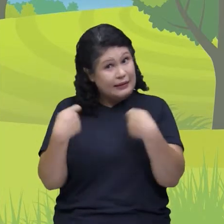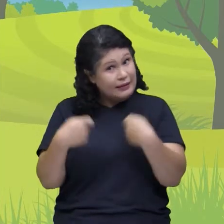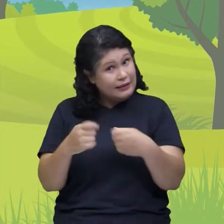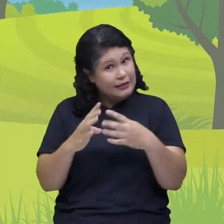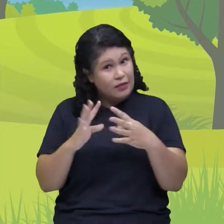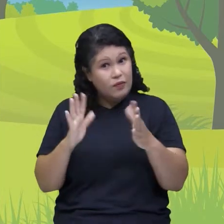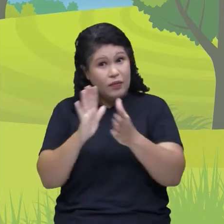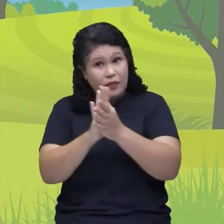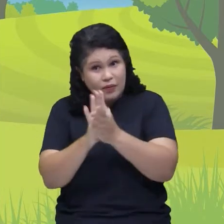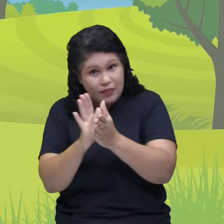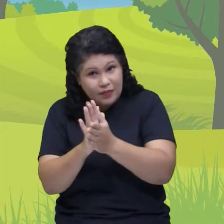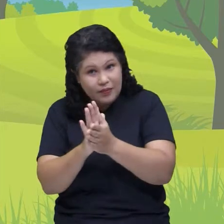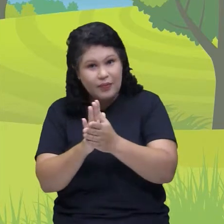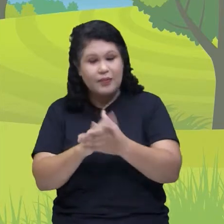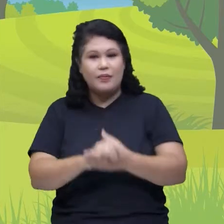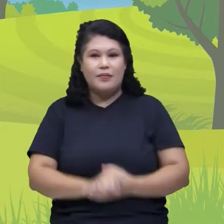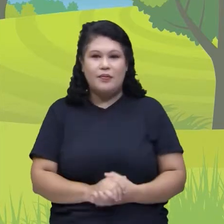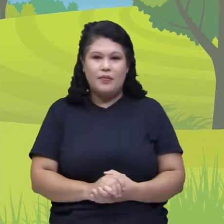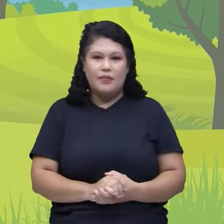Atenção!